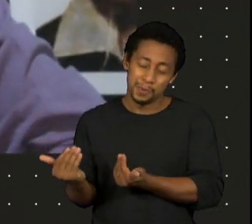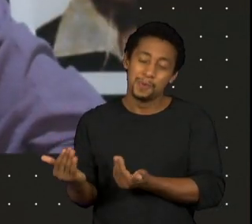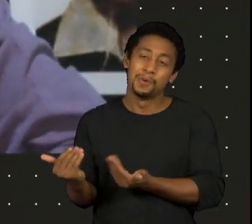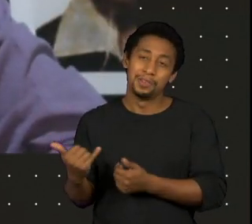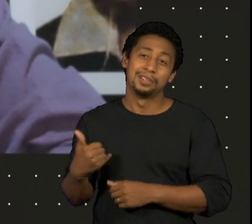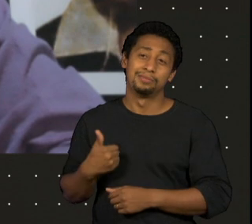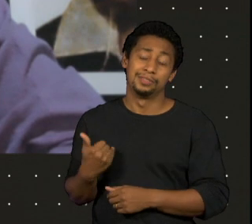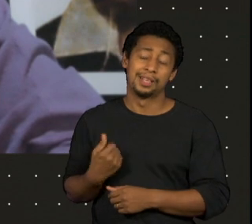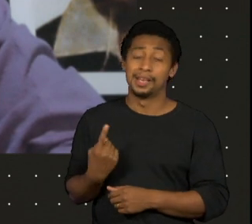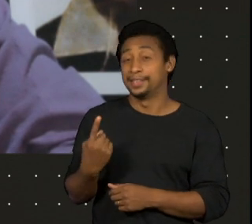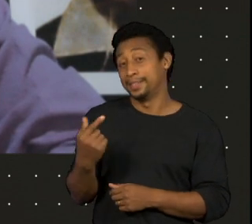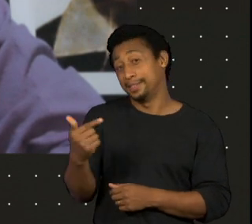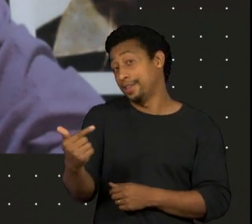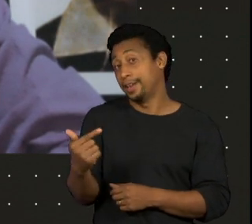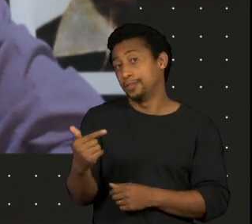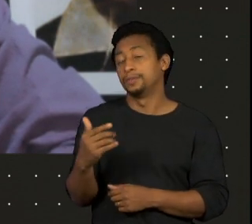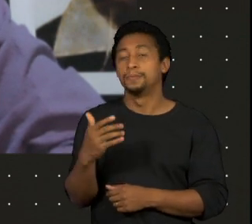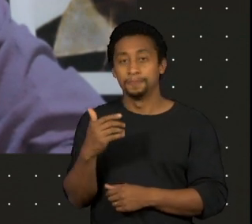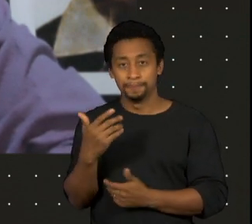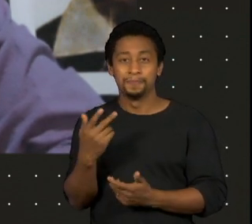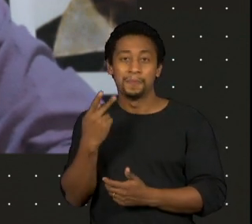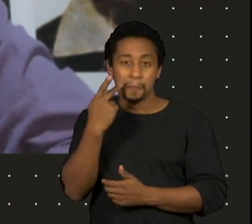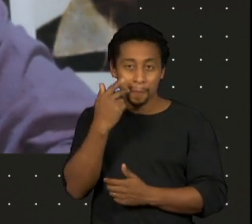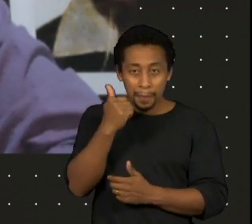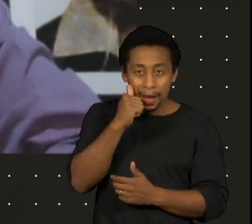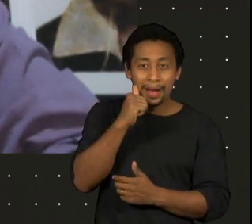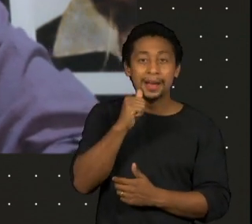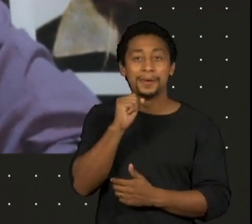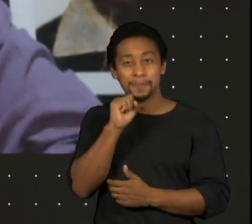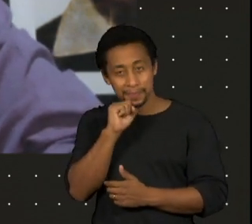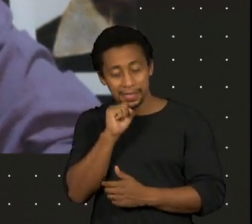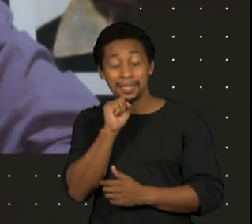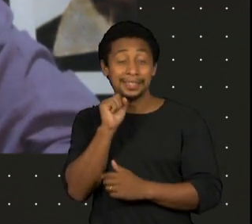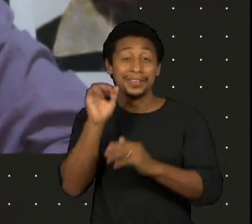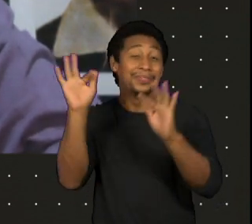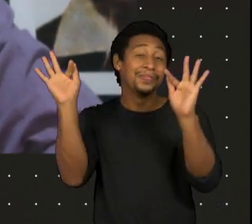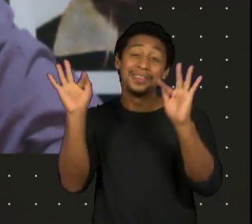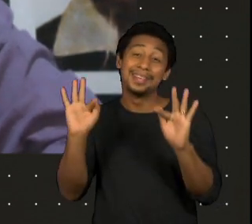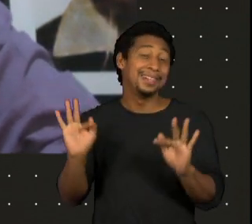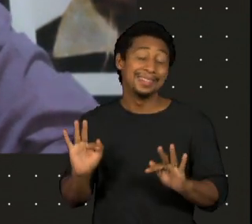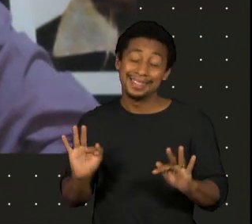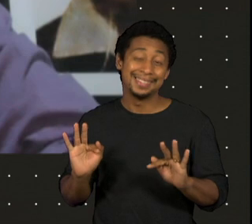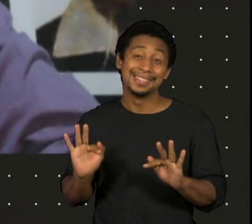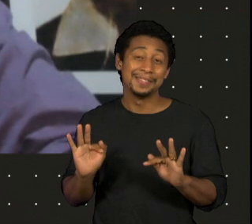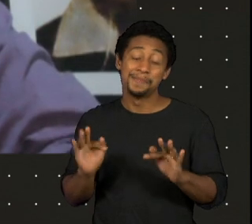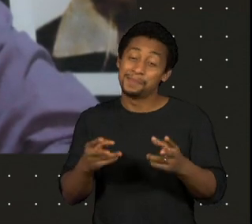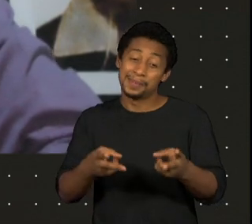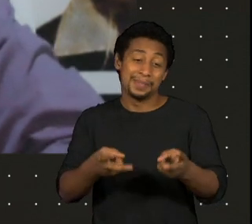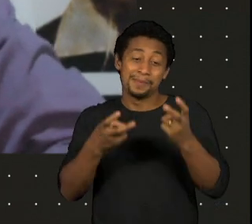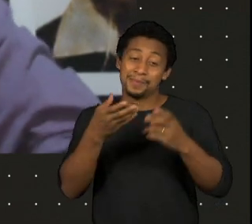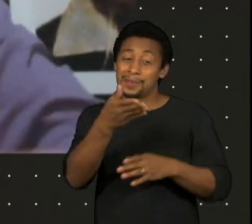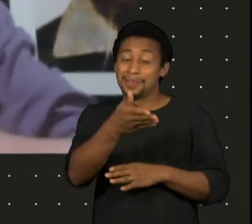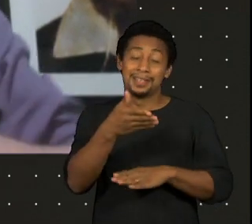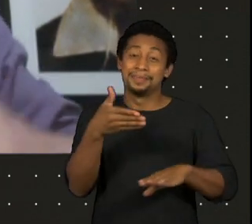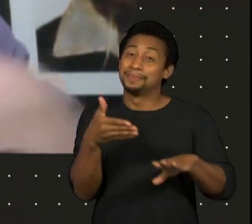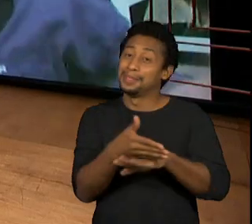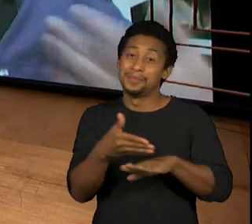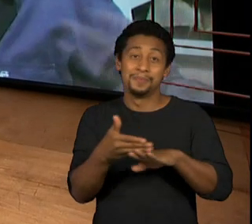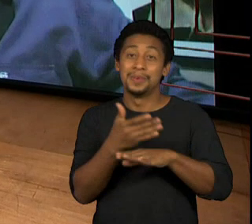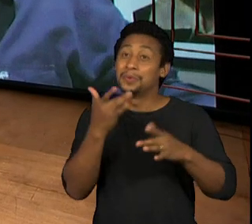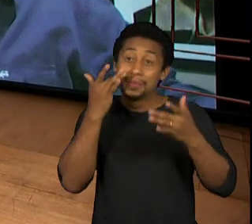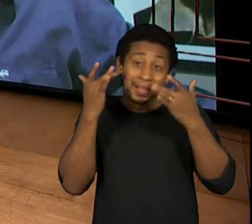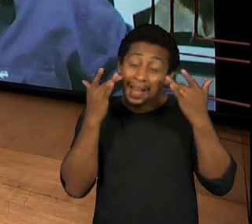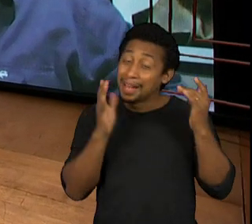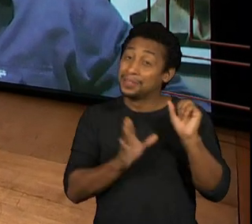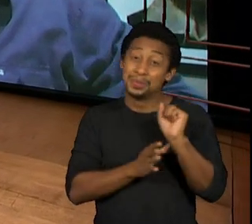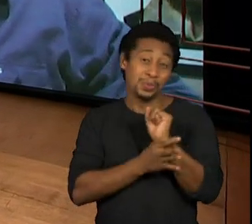Tive o grande apoio dos meus pais, né? Que ficaram extremamente felizes de eu estar fazendo teatro, que era muito mais seguro, ao contrário